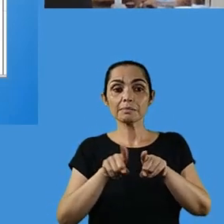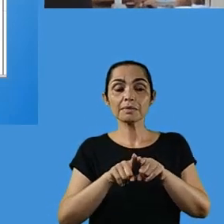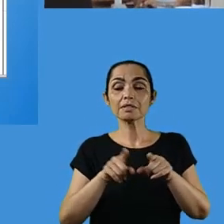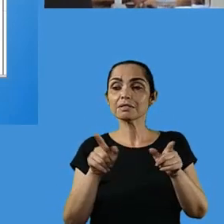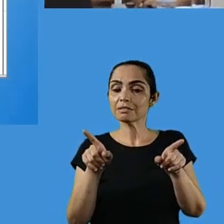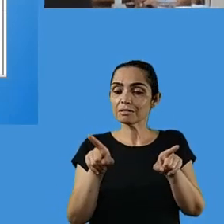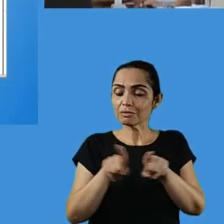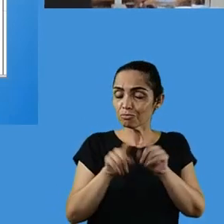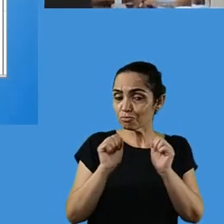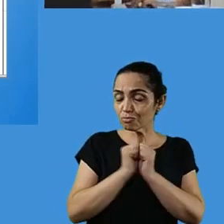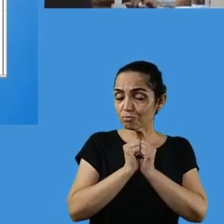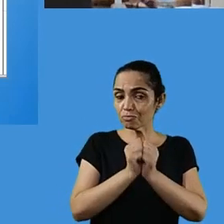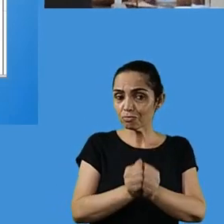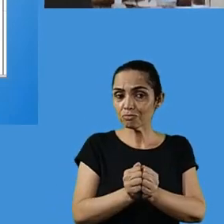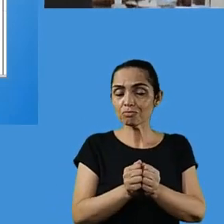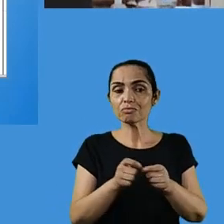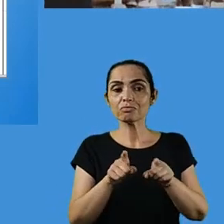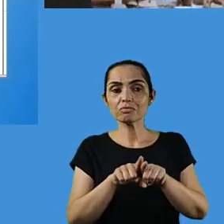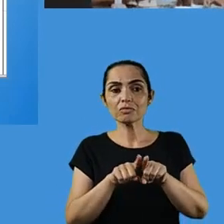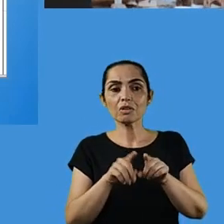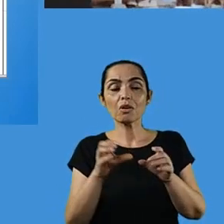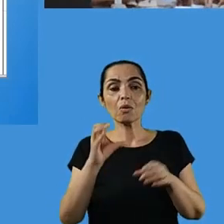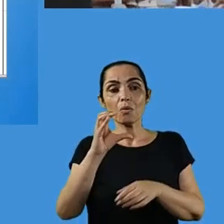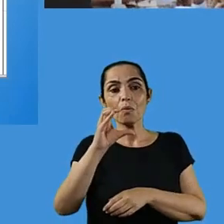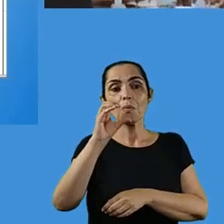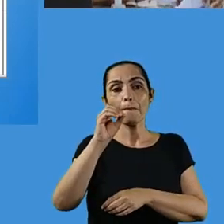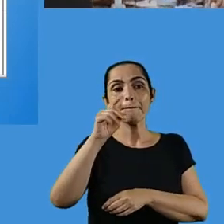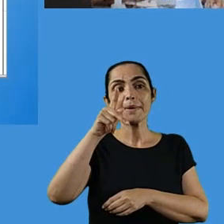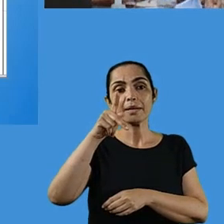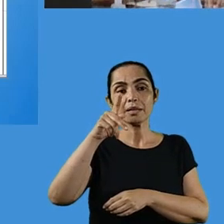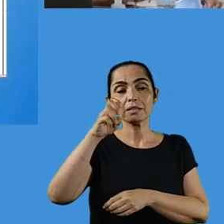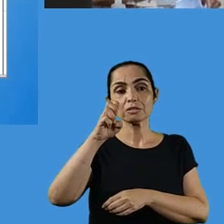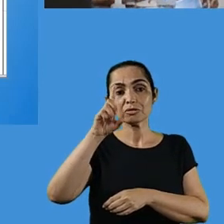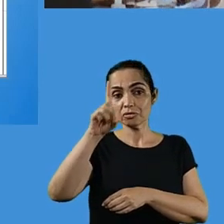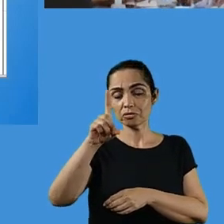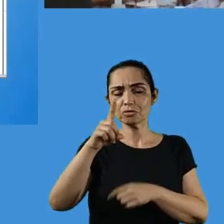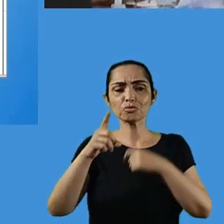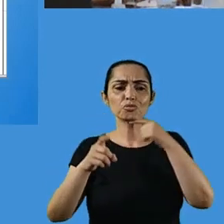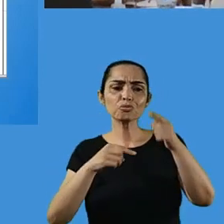os setores da Suped. E aí, gostaria só de dizer para vocês,